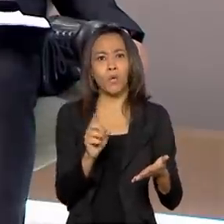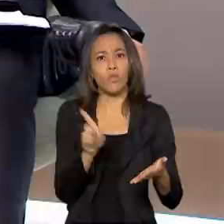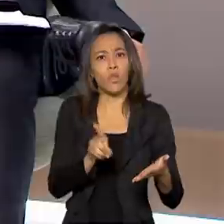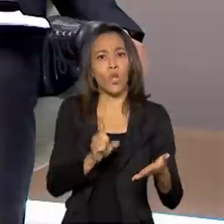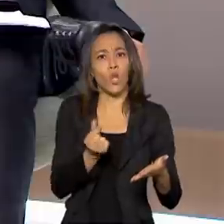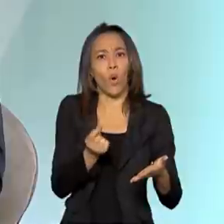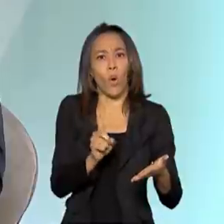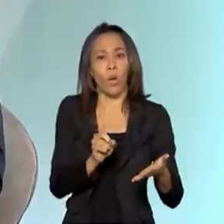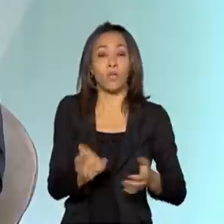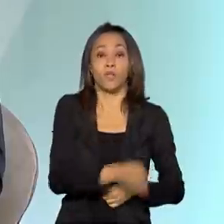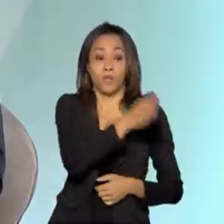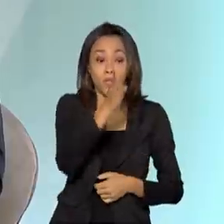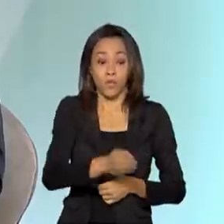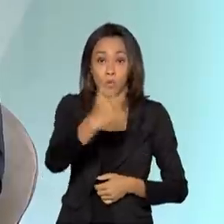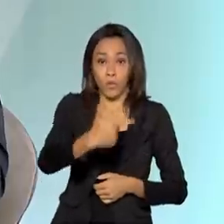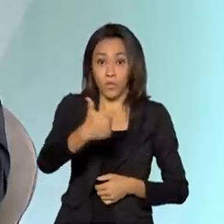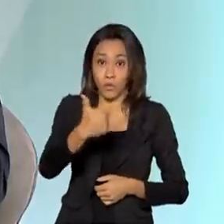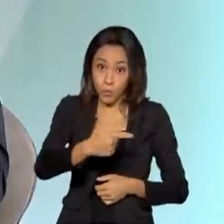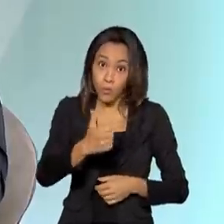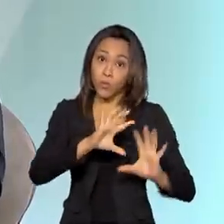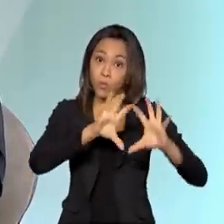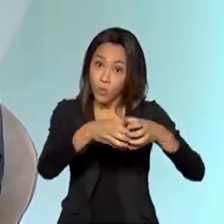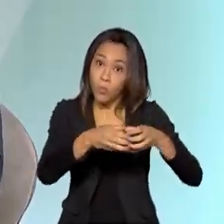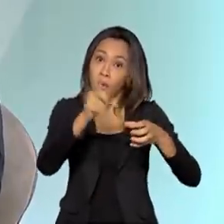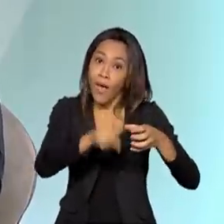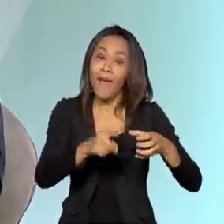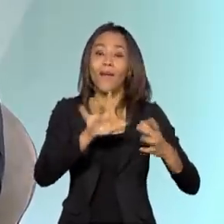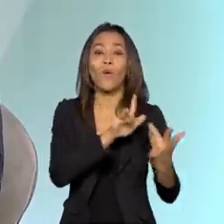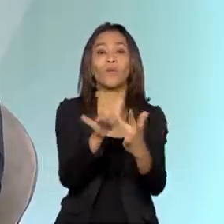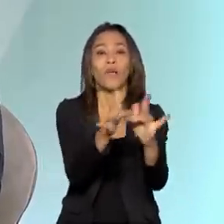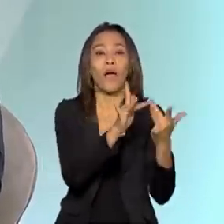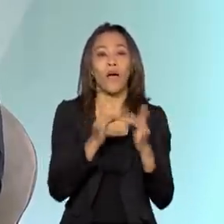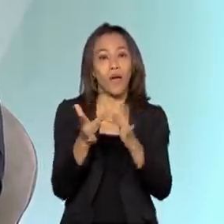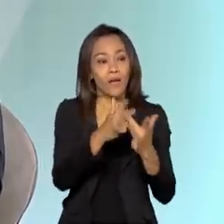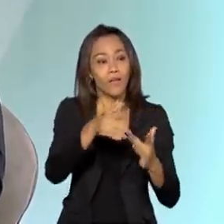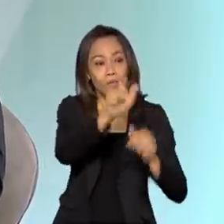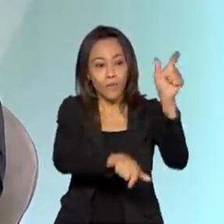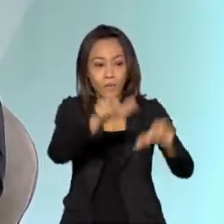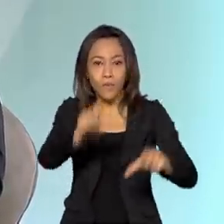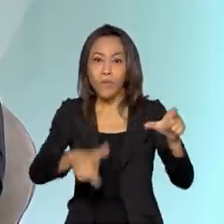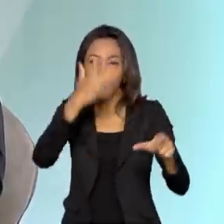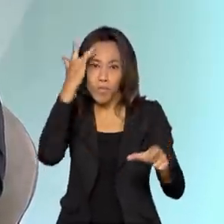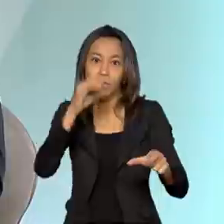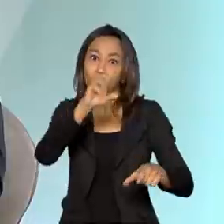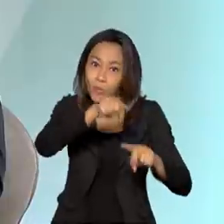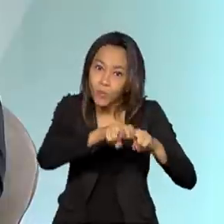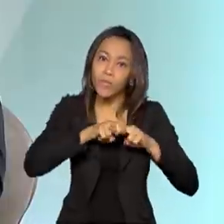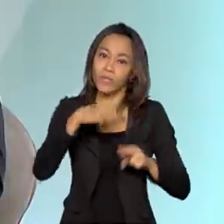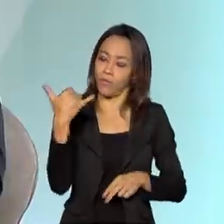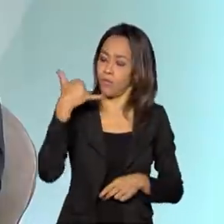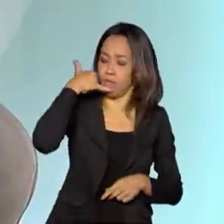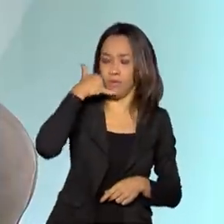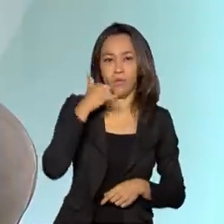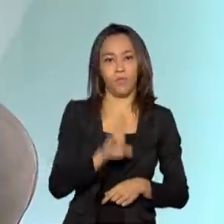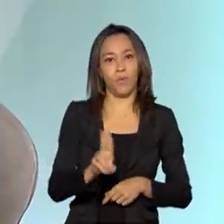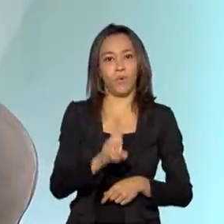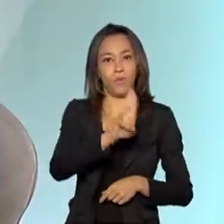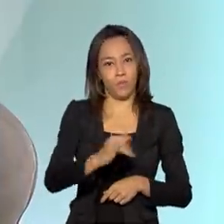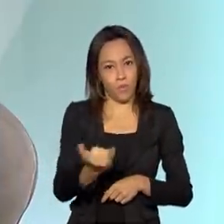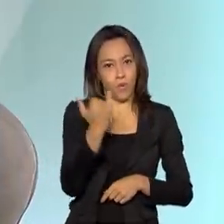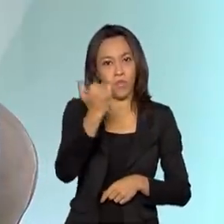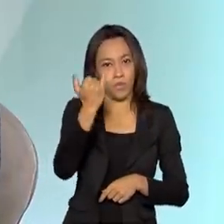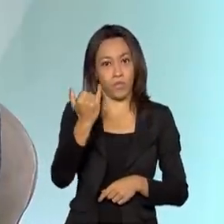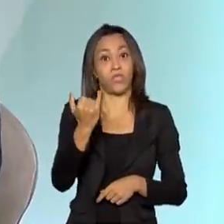O segundo ciclo foi conectar as pessoas. E aí os celulares tiveram uma importância muito grande nesse sentido. Mas essa